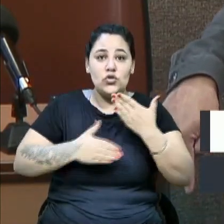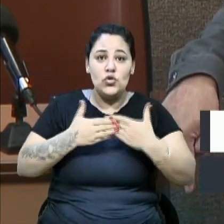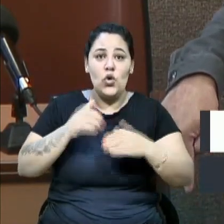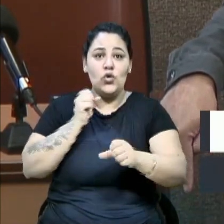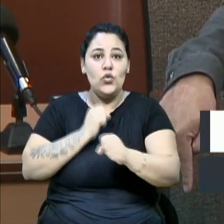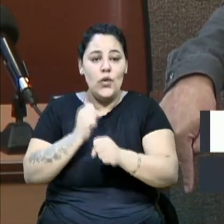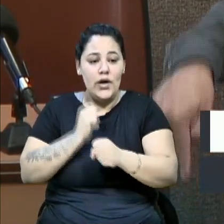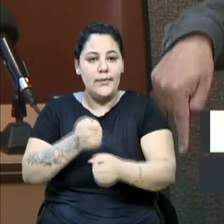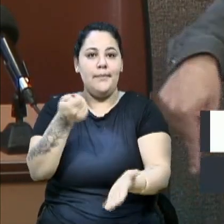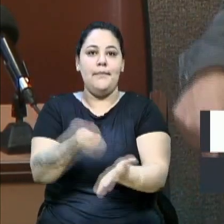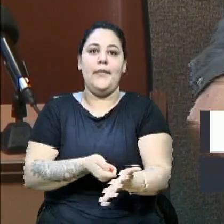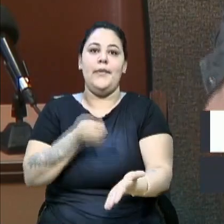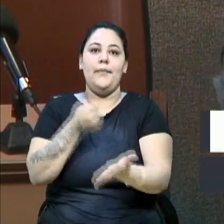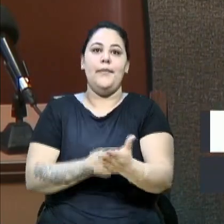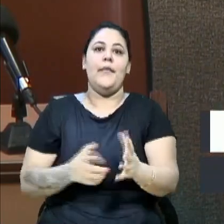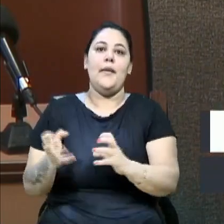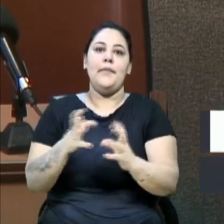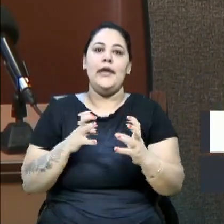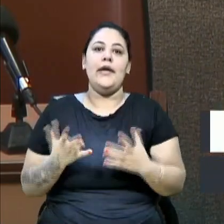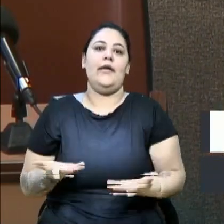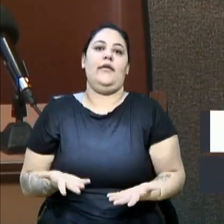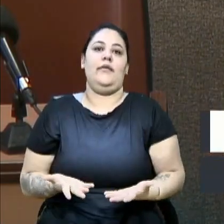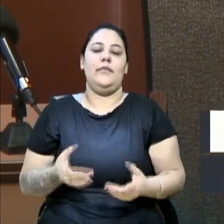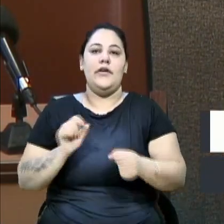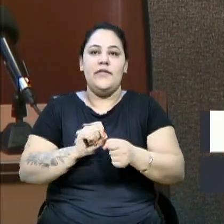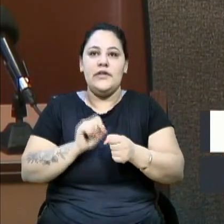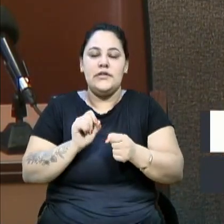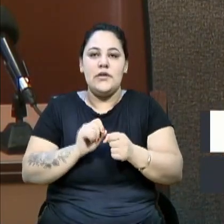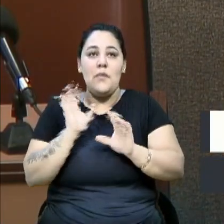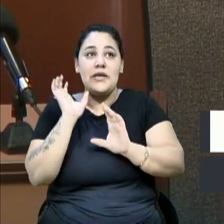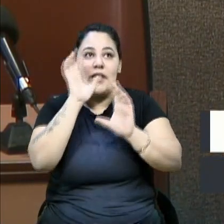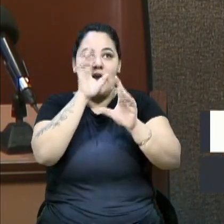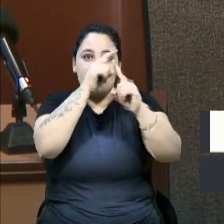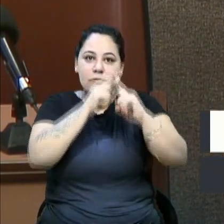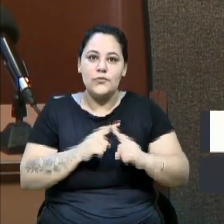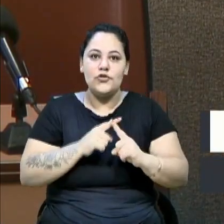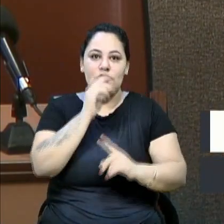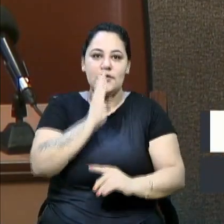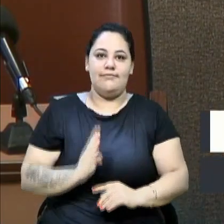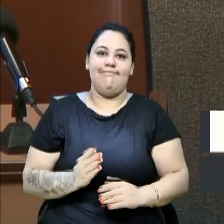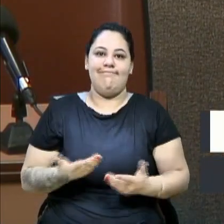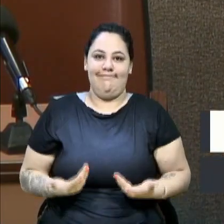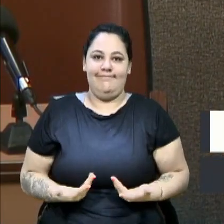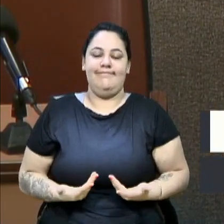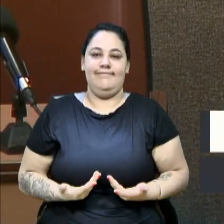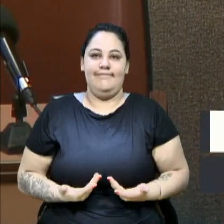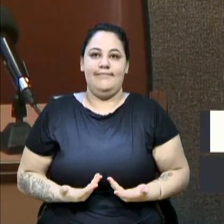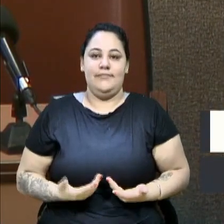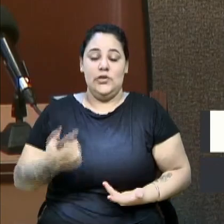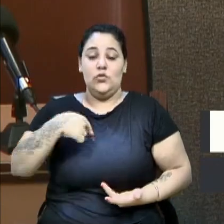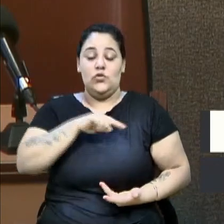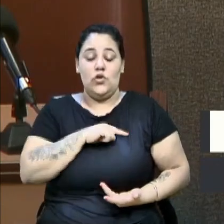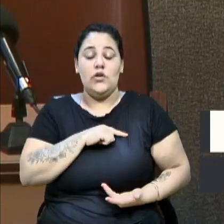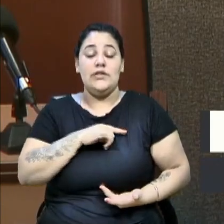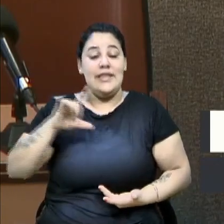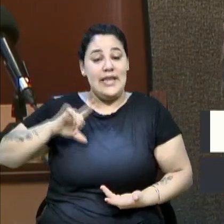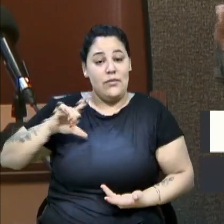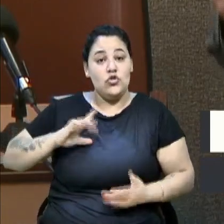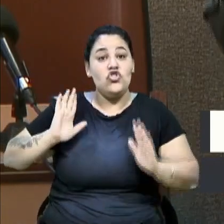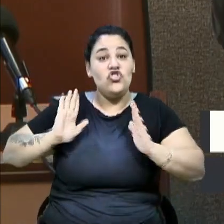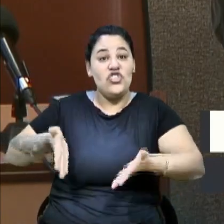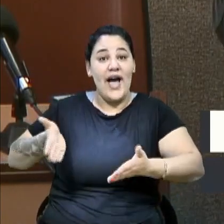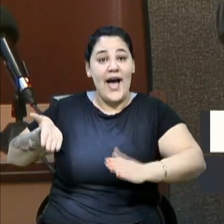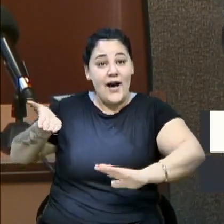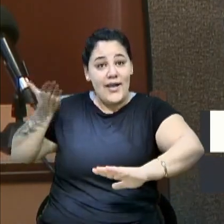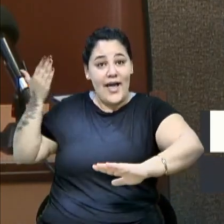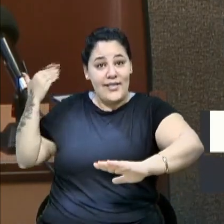batalha para conseguir fazer com que o basquete dispute essas competições nacionais. Então nós temos, já tivemos, e